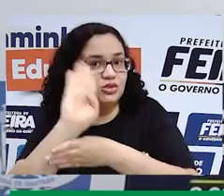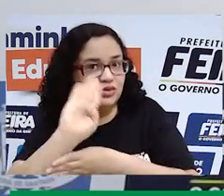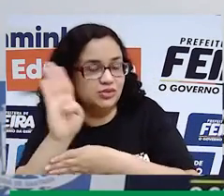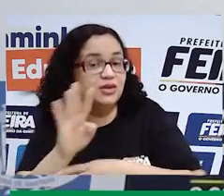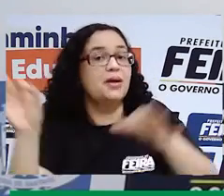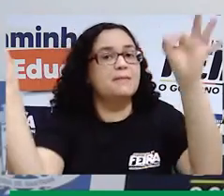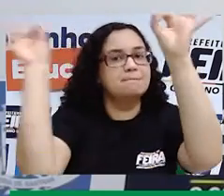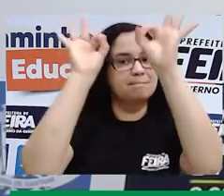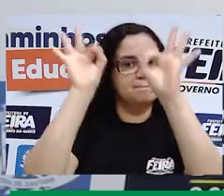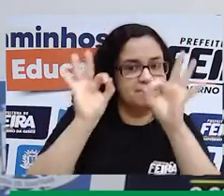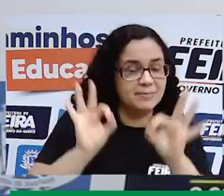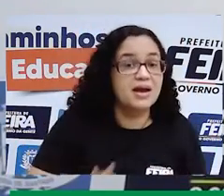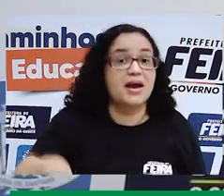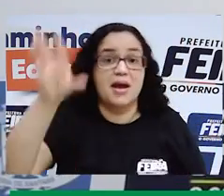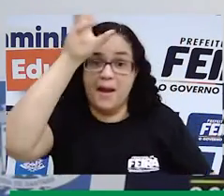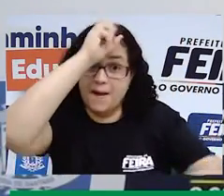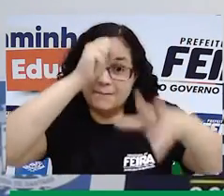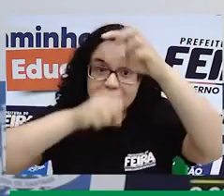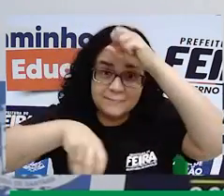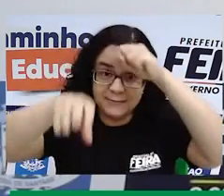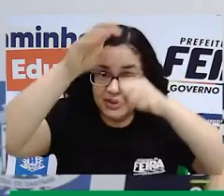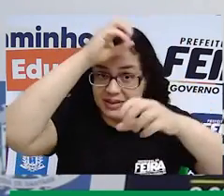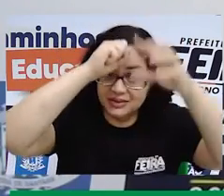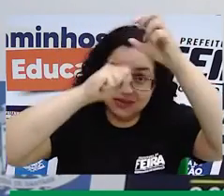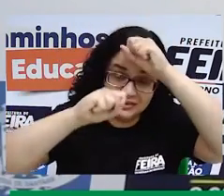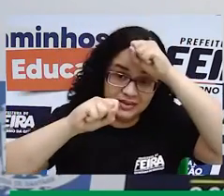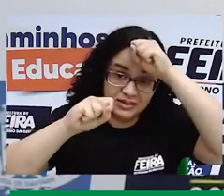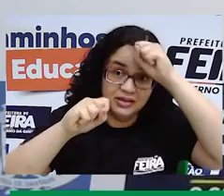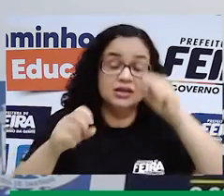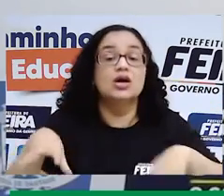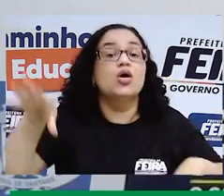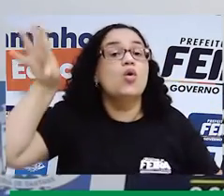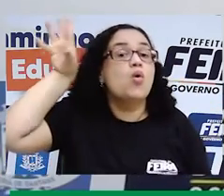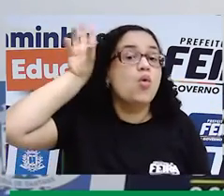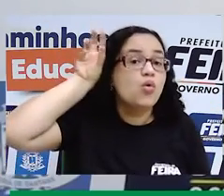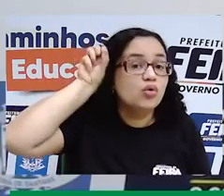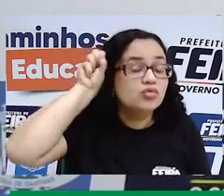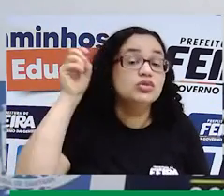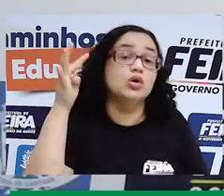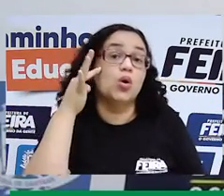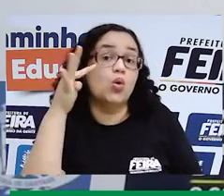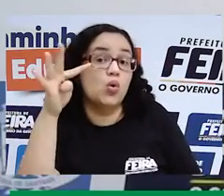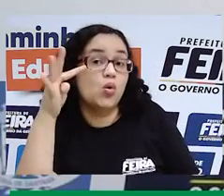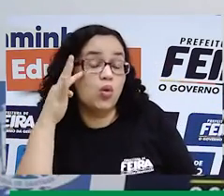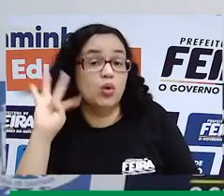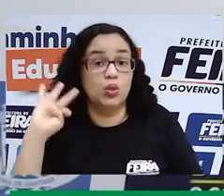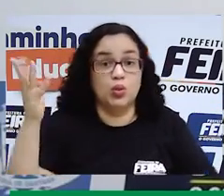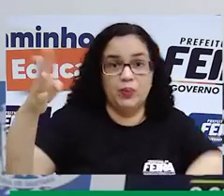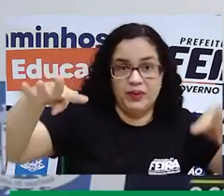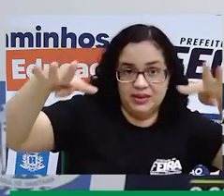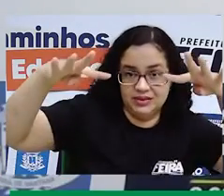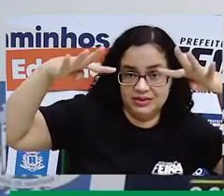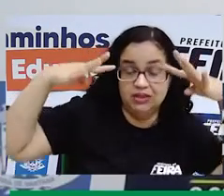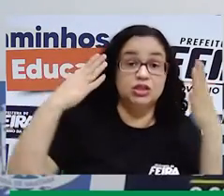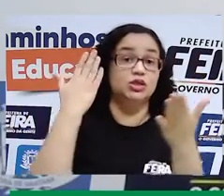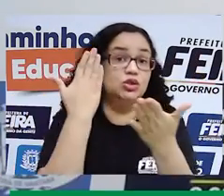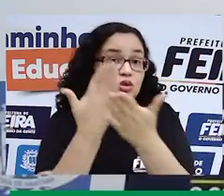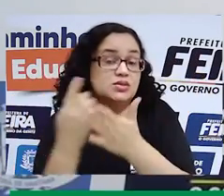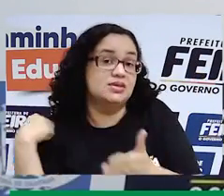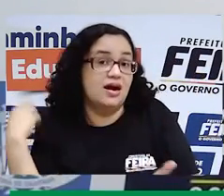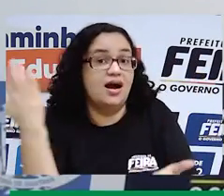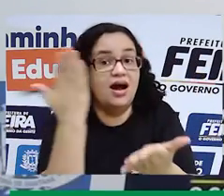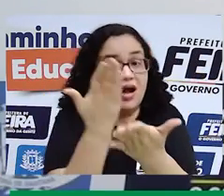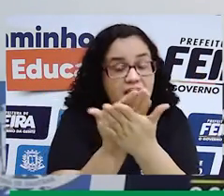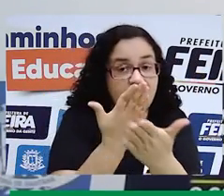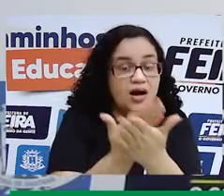preparados para aprender? Pronto, liguem aí os ouvidos, os olhos, liguem toda a atenção. Nossa aula hoje vai trazer um assunto